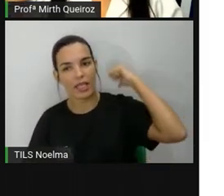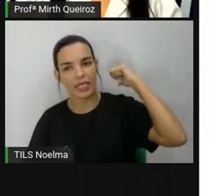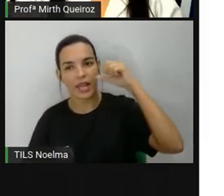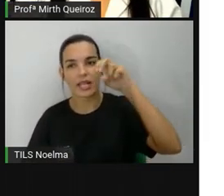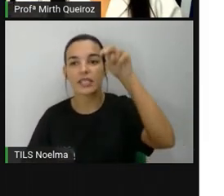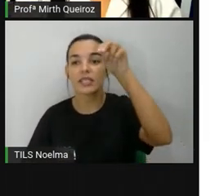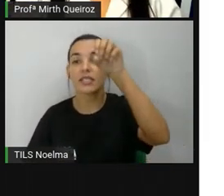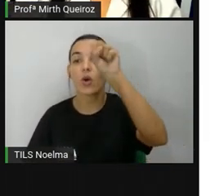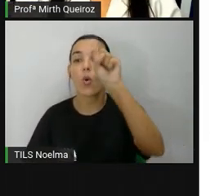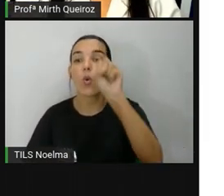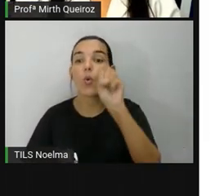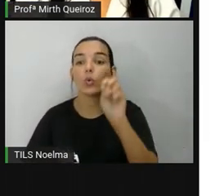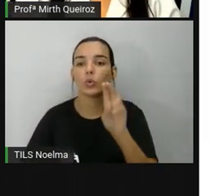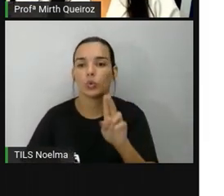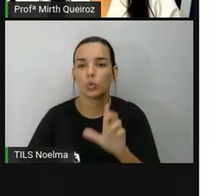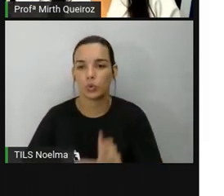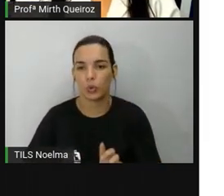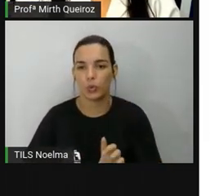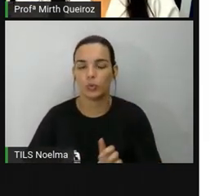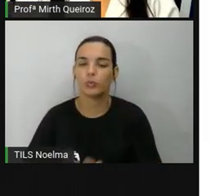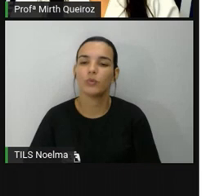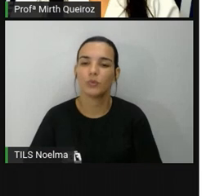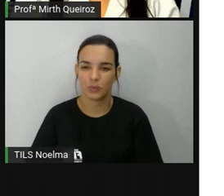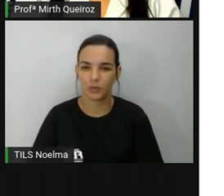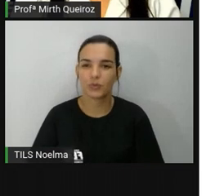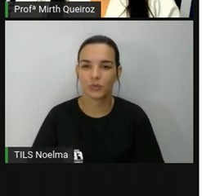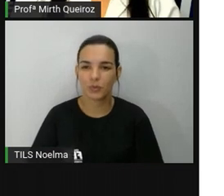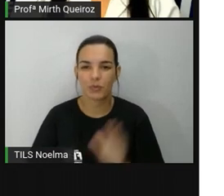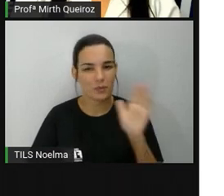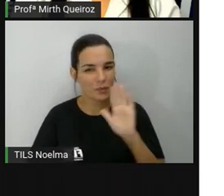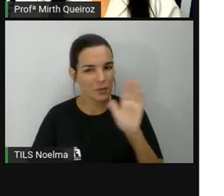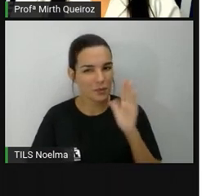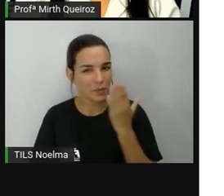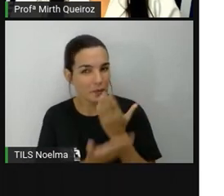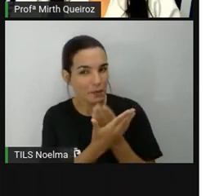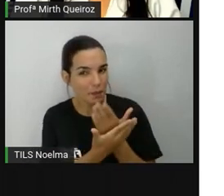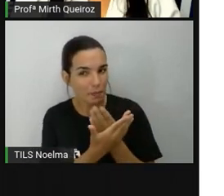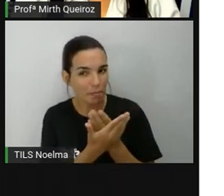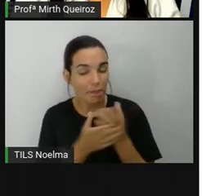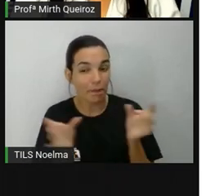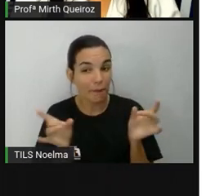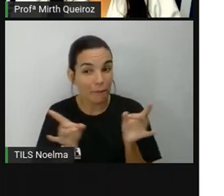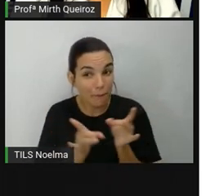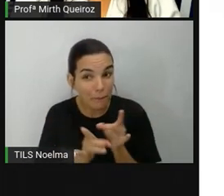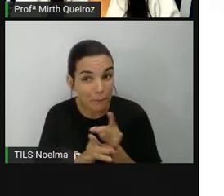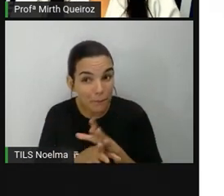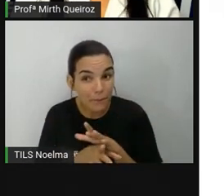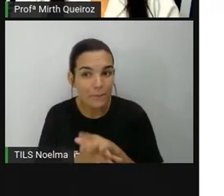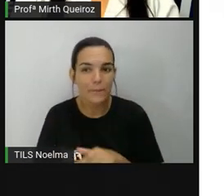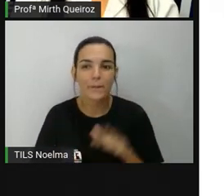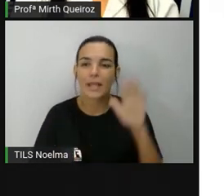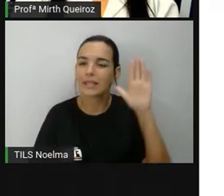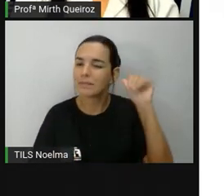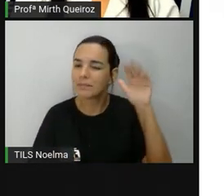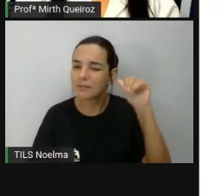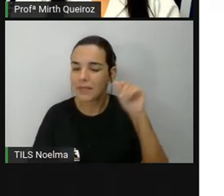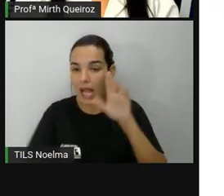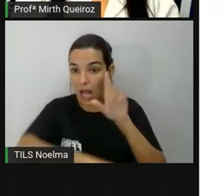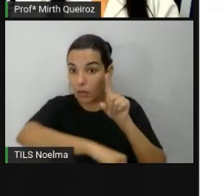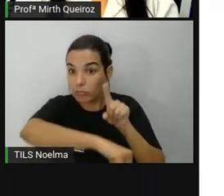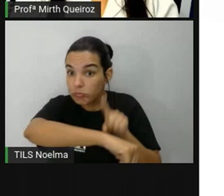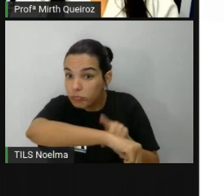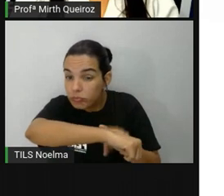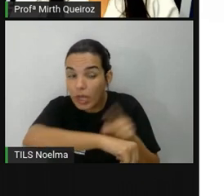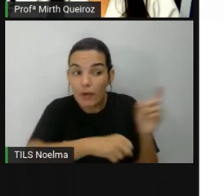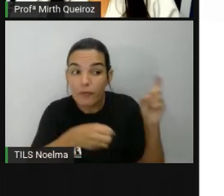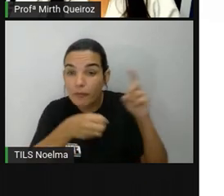trás aqui seria o sul, certo? A nossa aula, ela vai ficando por aqui. Daqui a pouco, a Pro